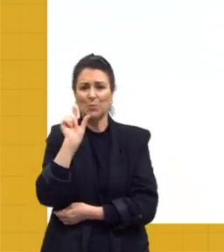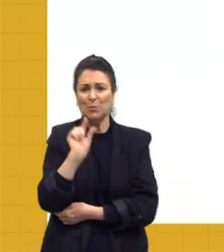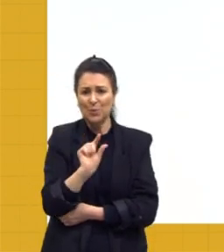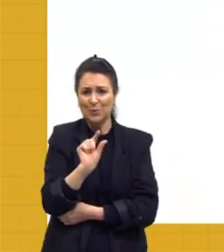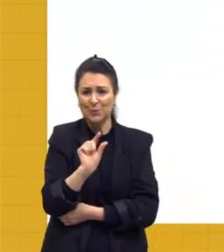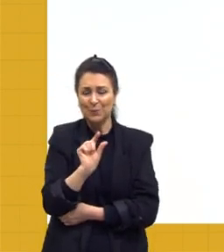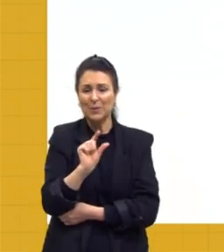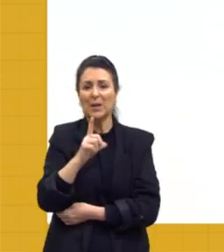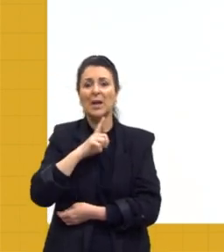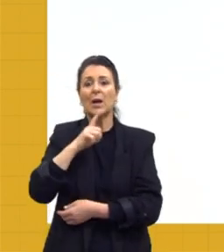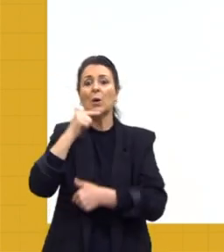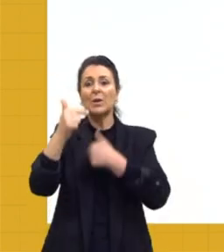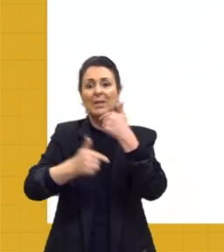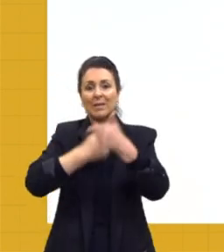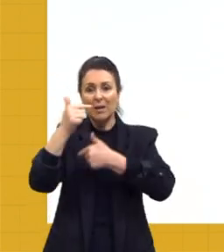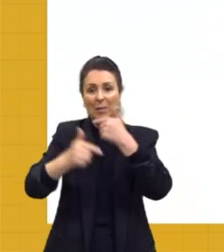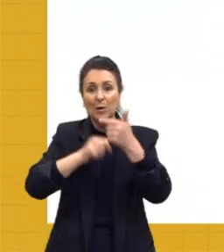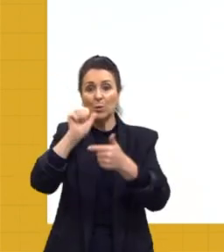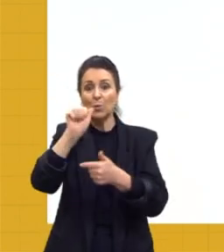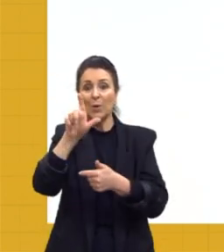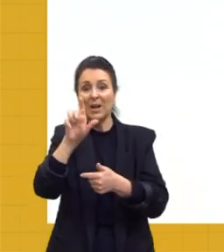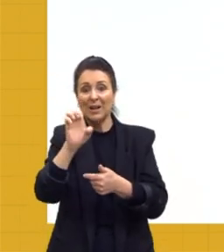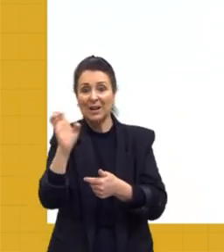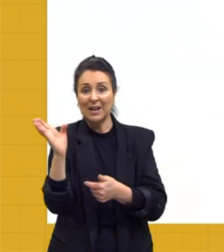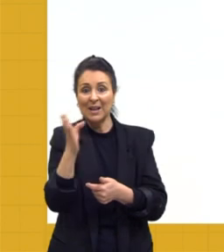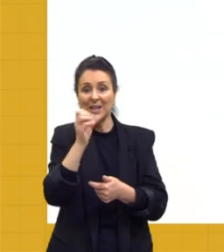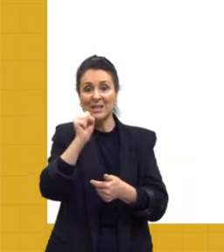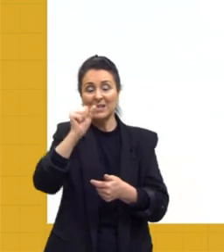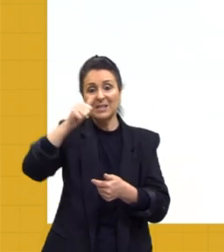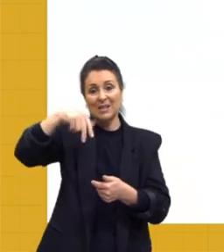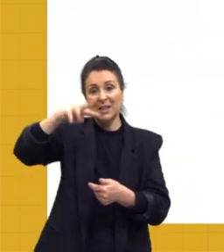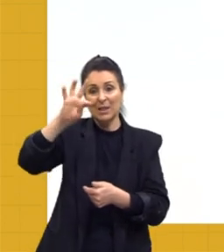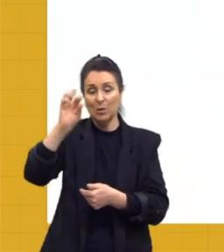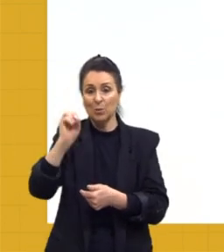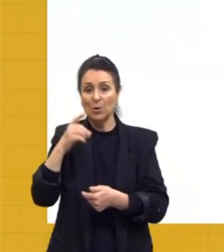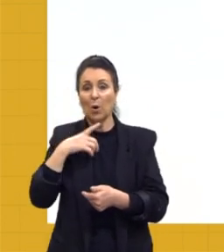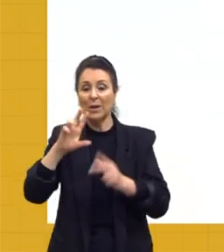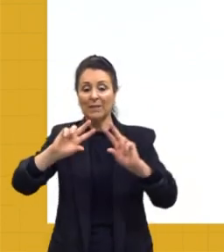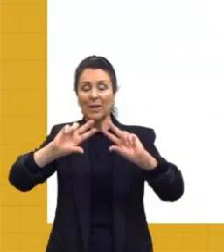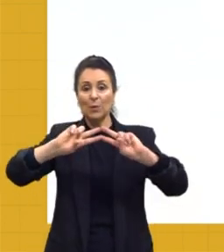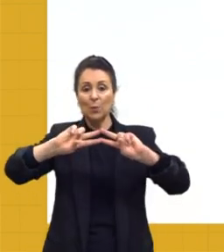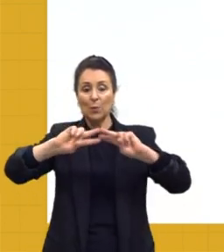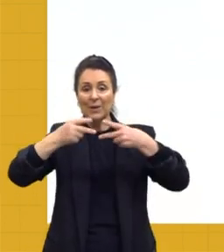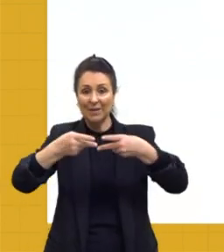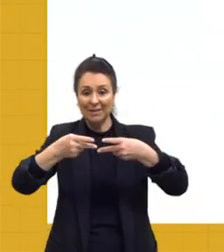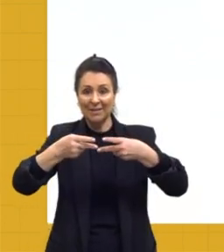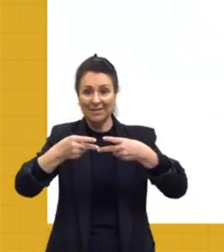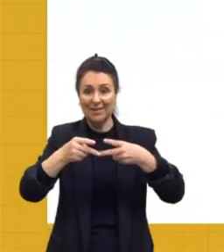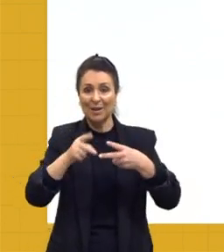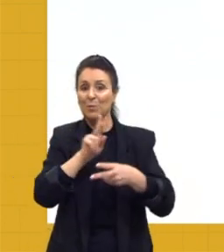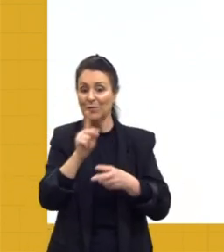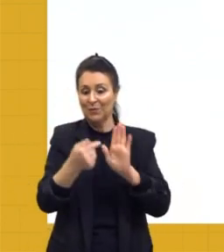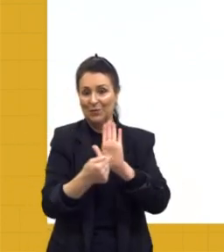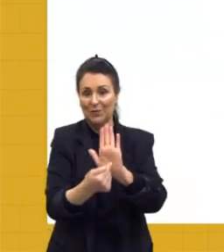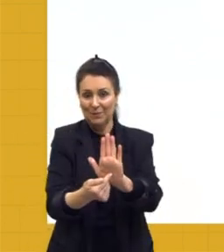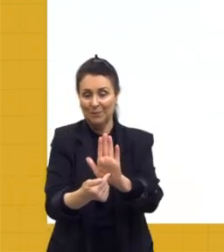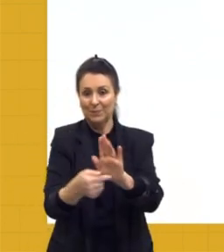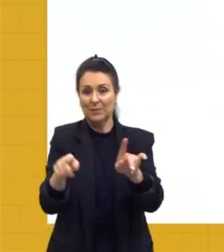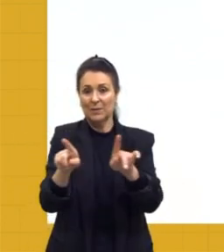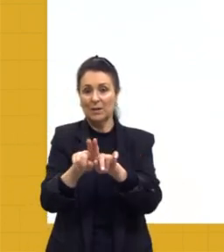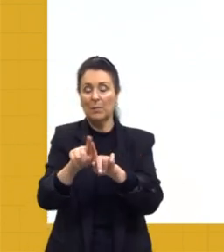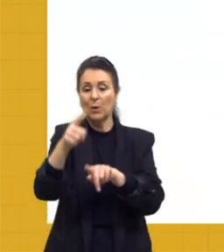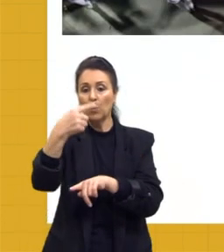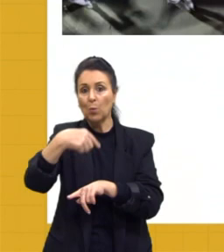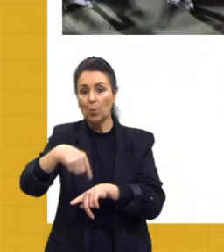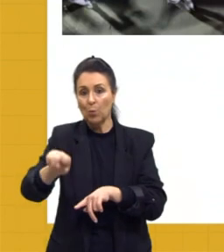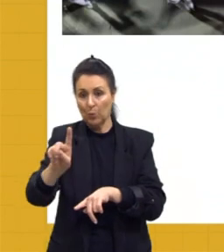o trabalho do Alê Santos. Se vocês quiserem conferir essa thread, tem o link aqui do ladinho. E passando para o nosso